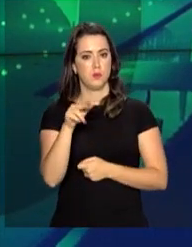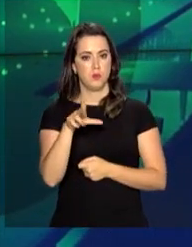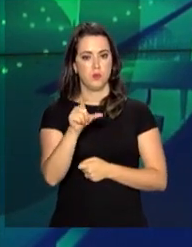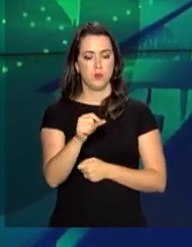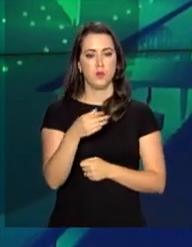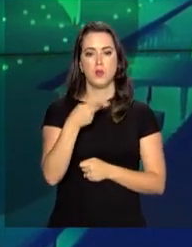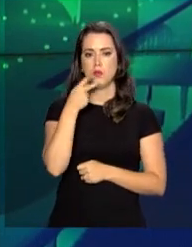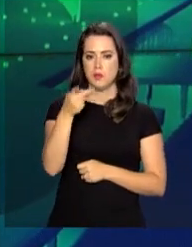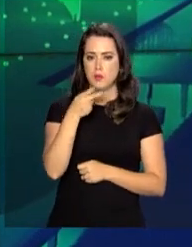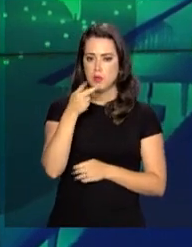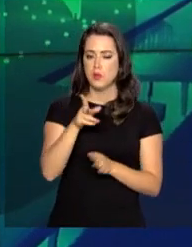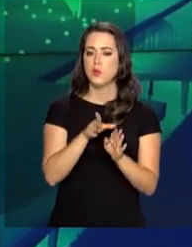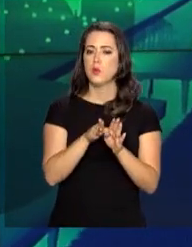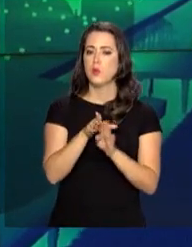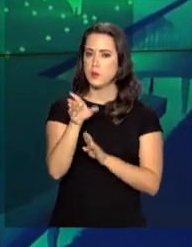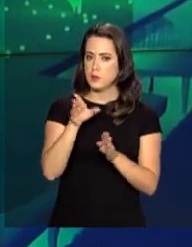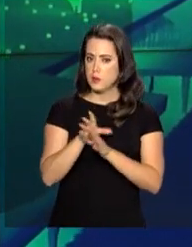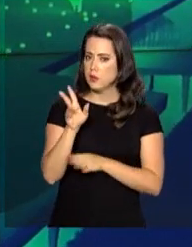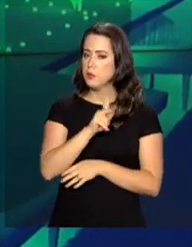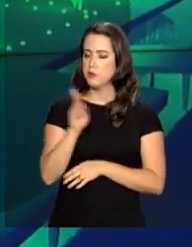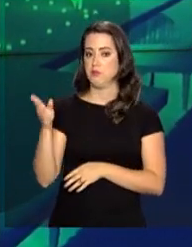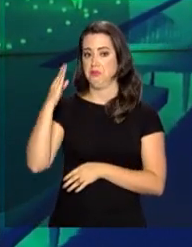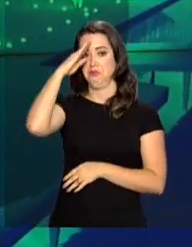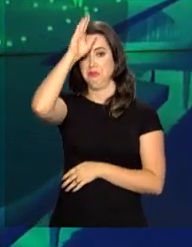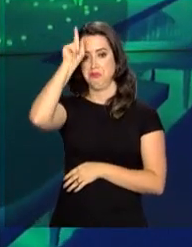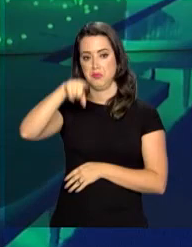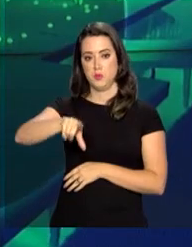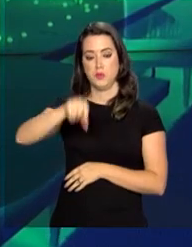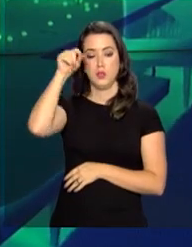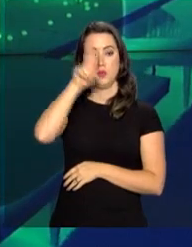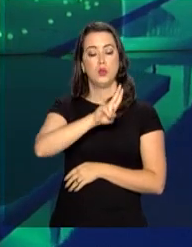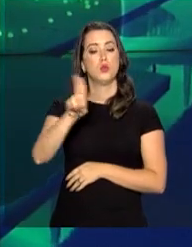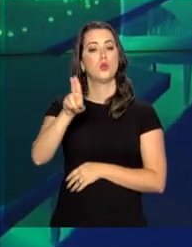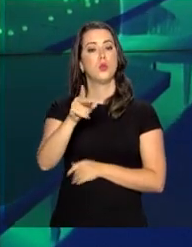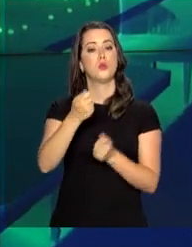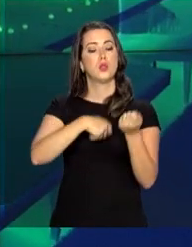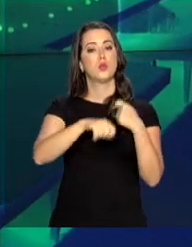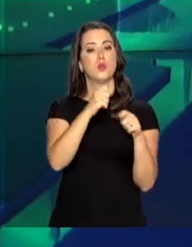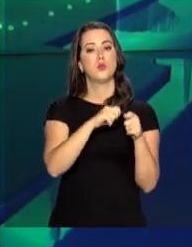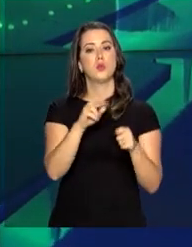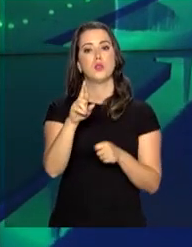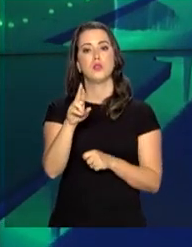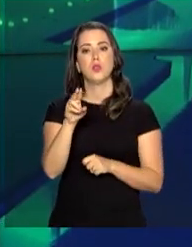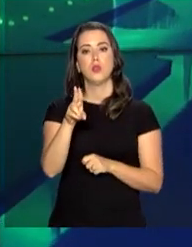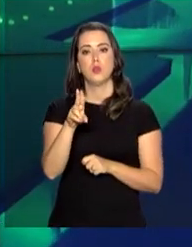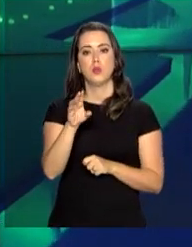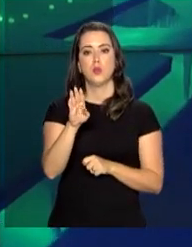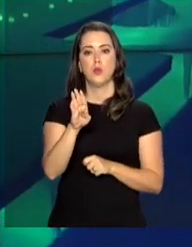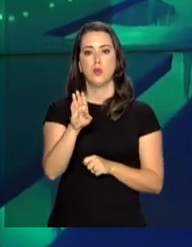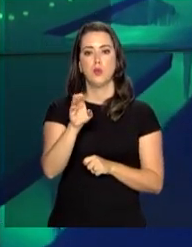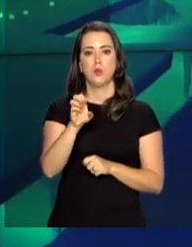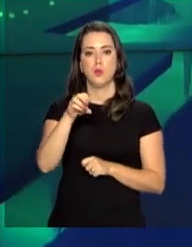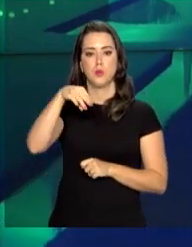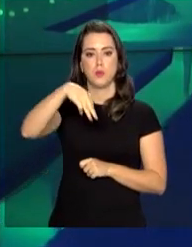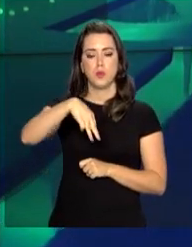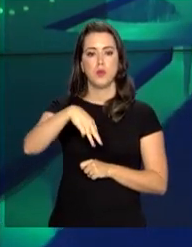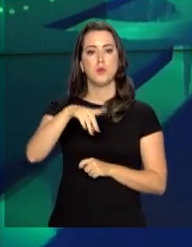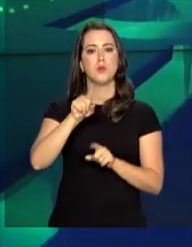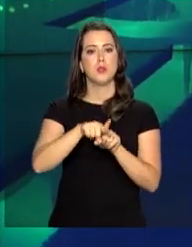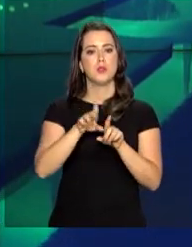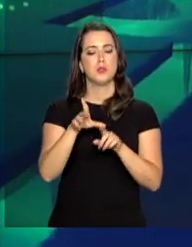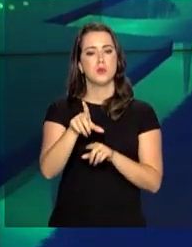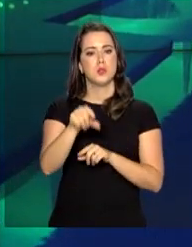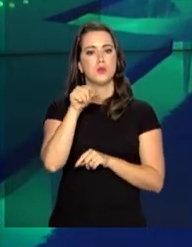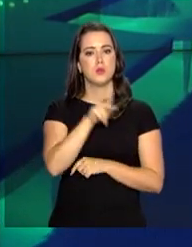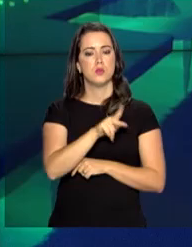Guedes, recomendou ao presidente eleito, Jair Bolsonaro, a indicação do economista Rubem de Freitas Novaes para presidir